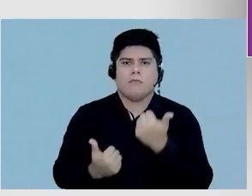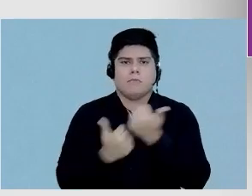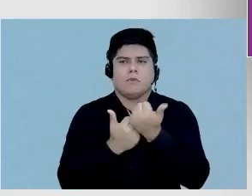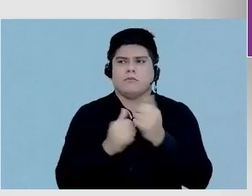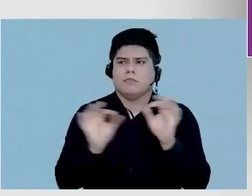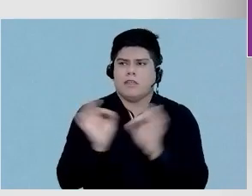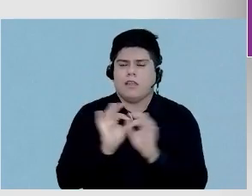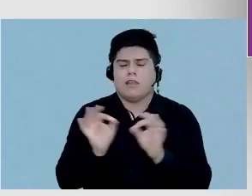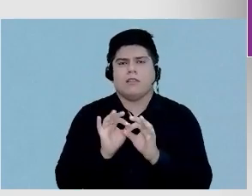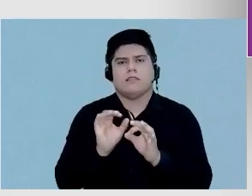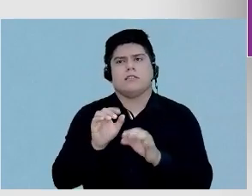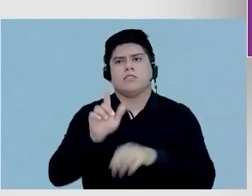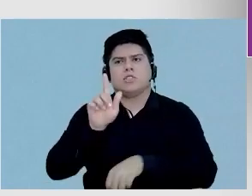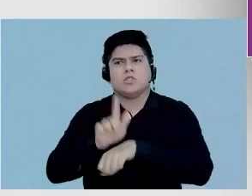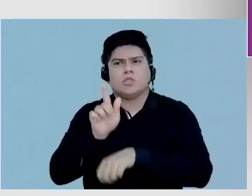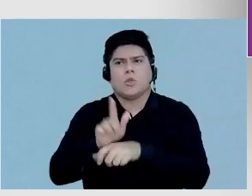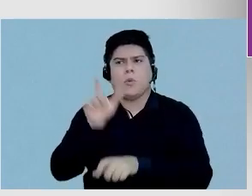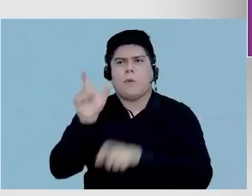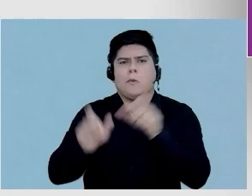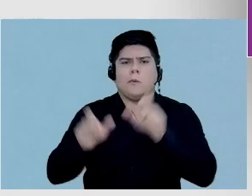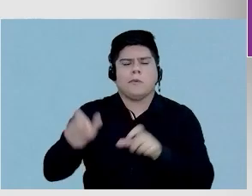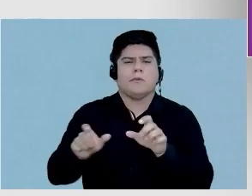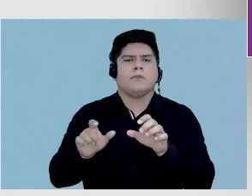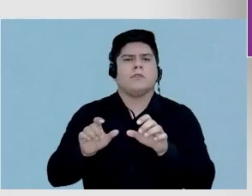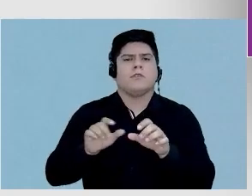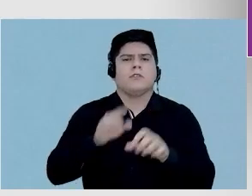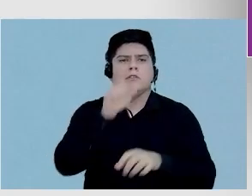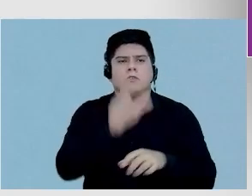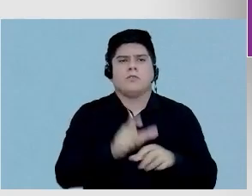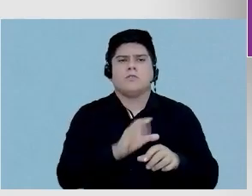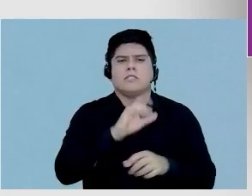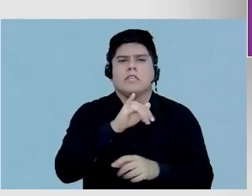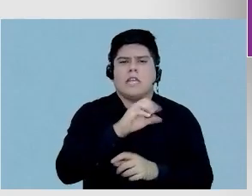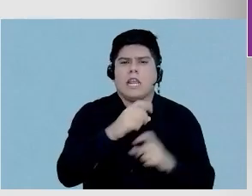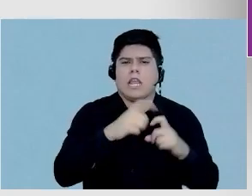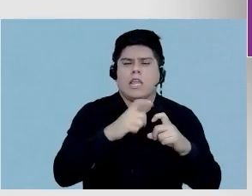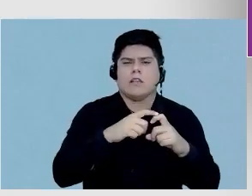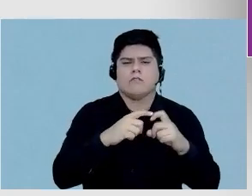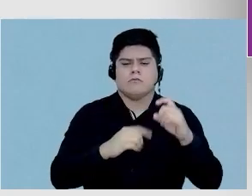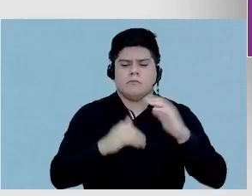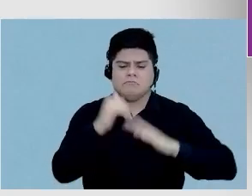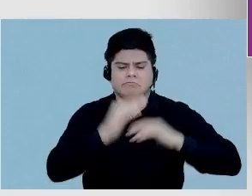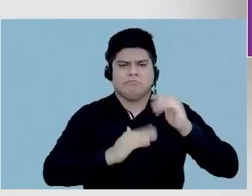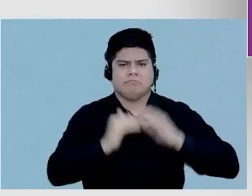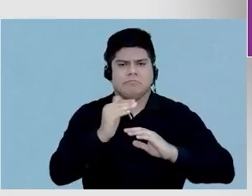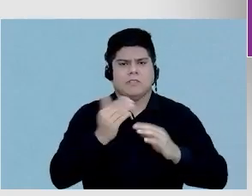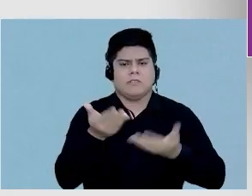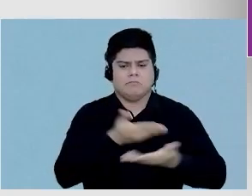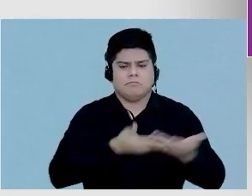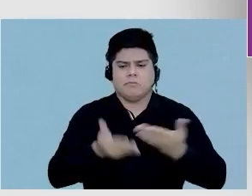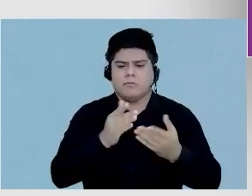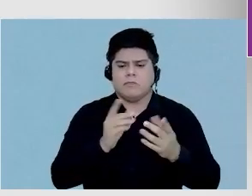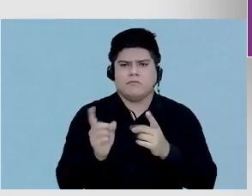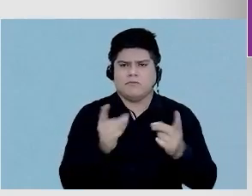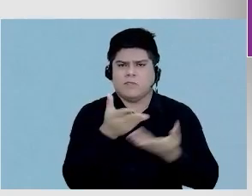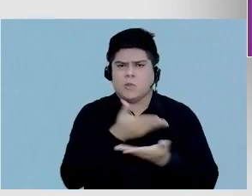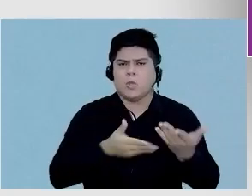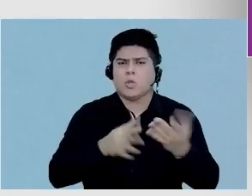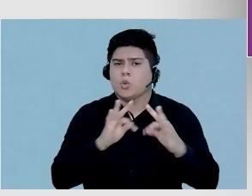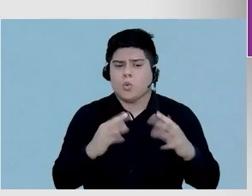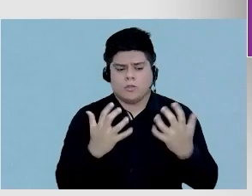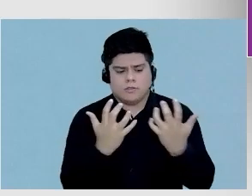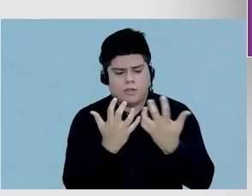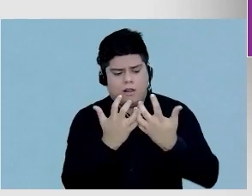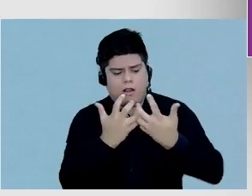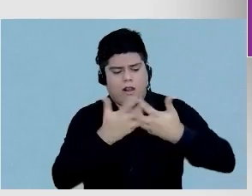dos gestores, dos clínicos, dos especialistas envolvidos, comercial, toda a parte, toda a engrenagem que